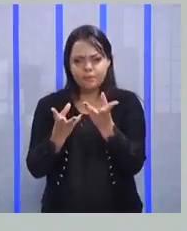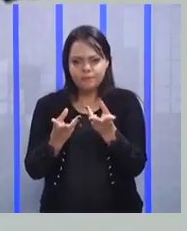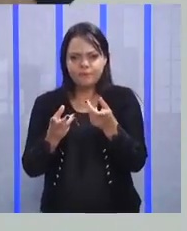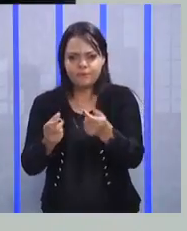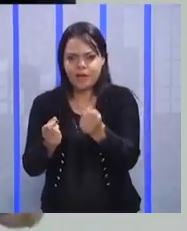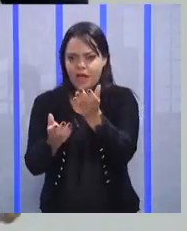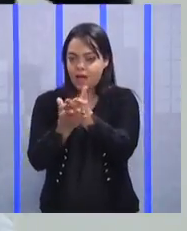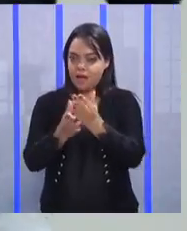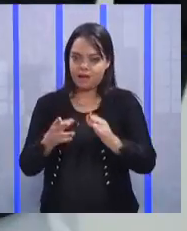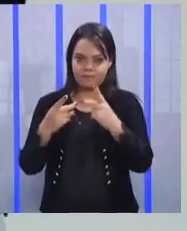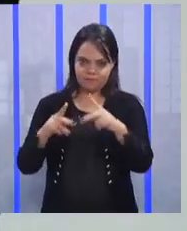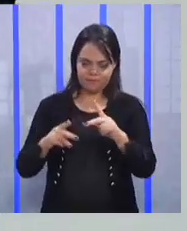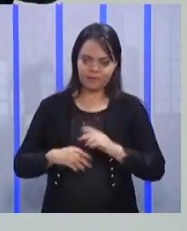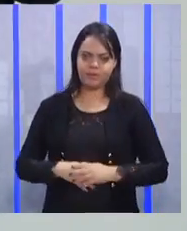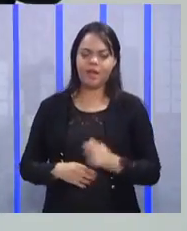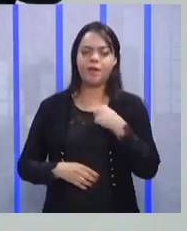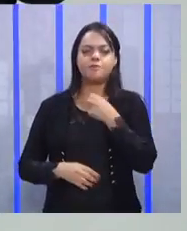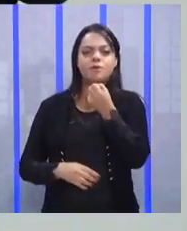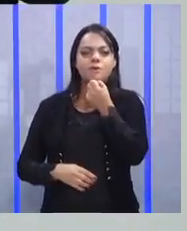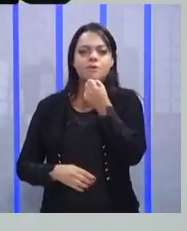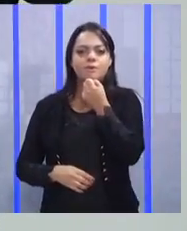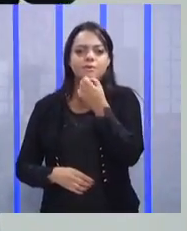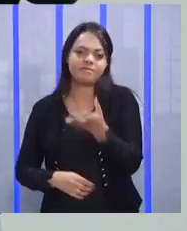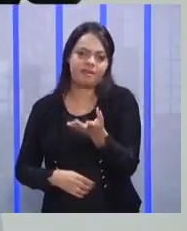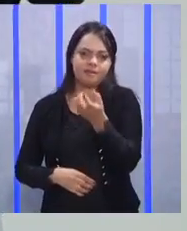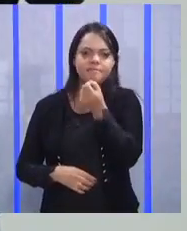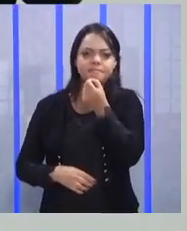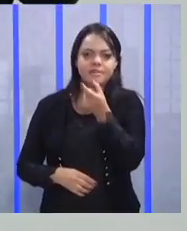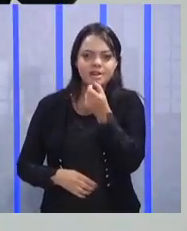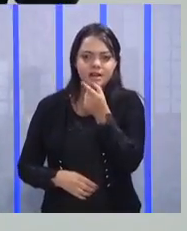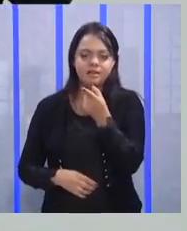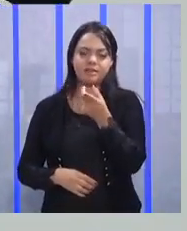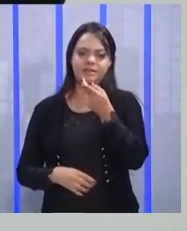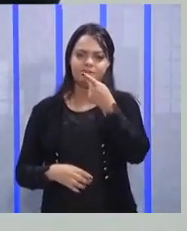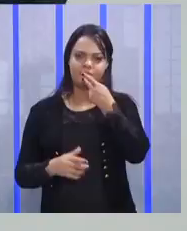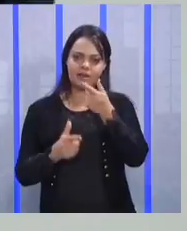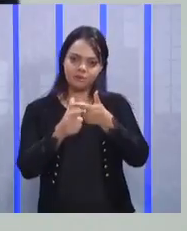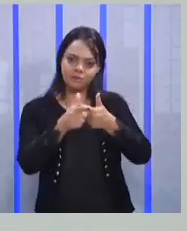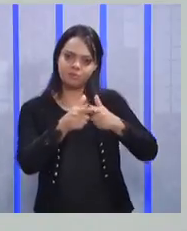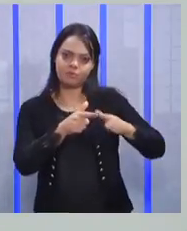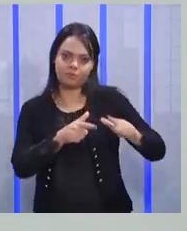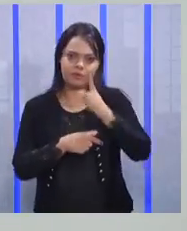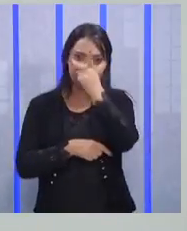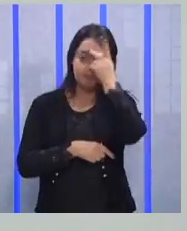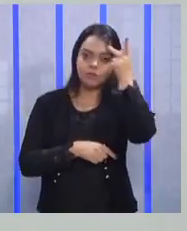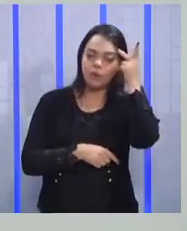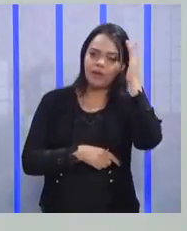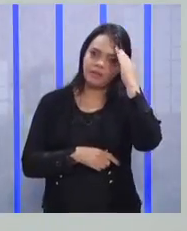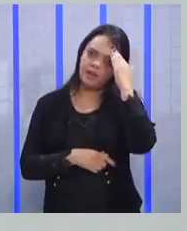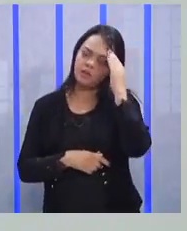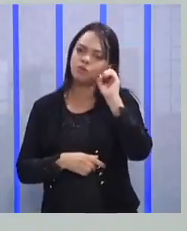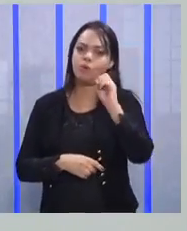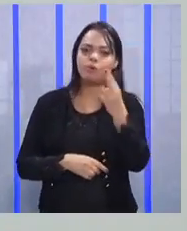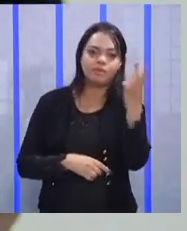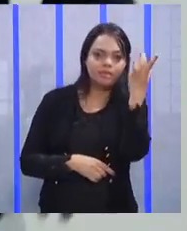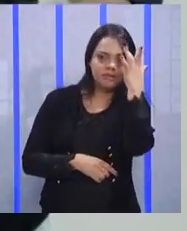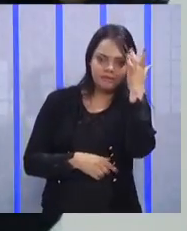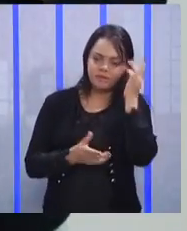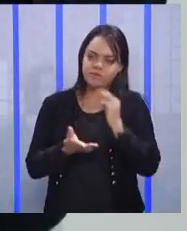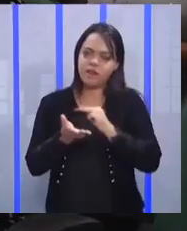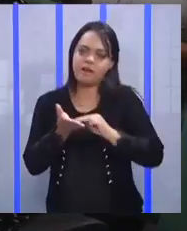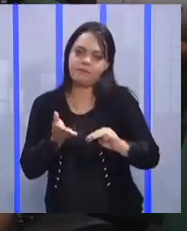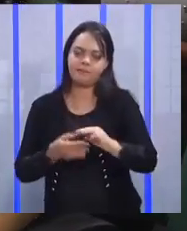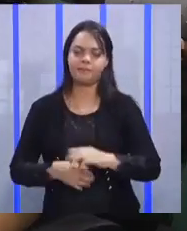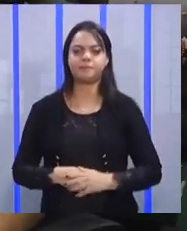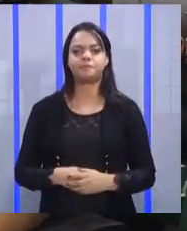posso contar uma piada para vocês, gente? Essa piada exemplifica o problema com o receptor, tá? Quando o receptor não entende a mensagem.